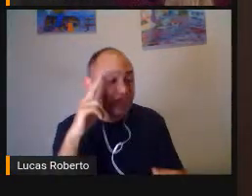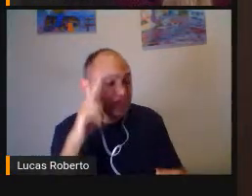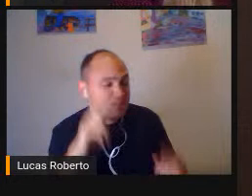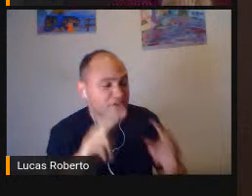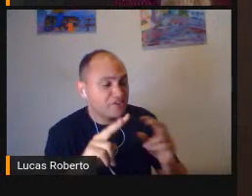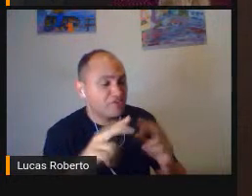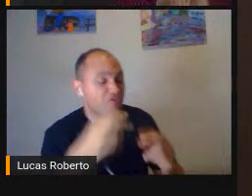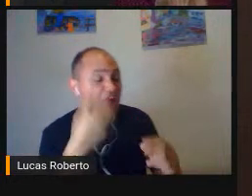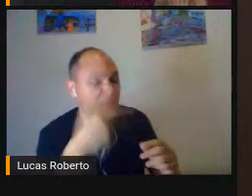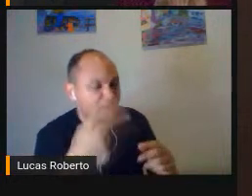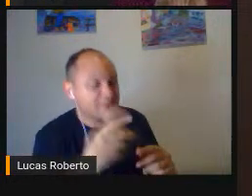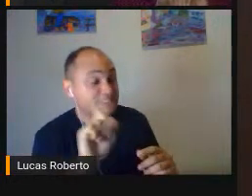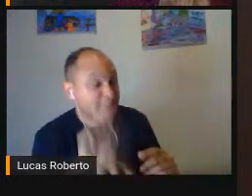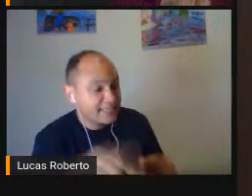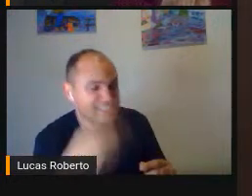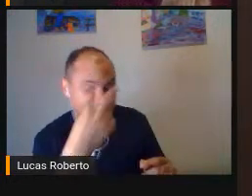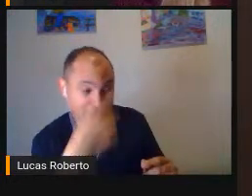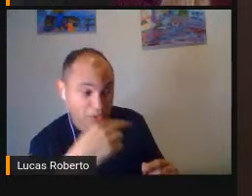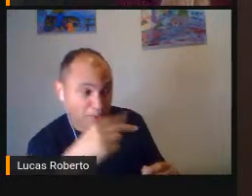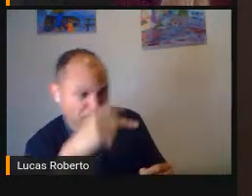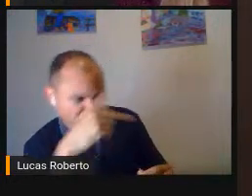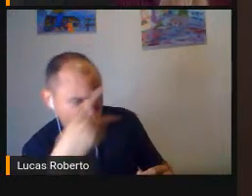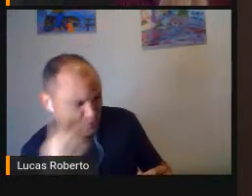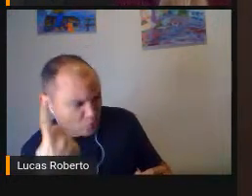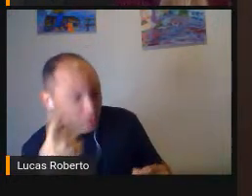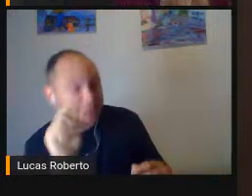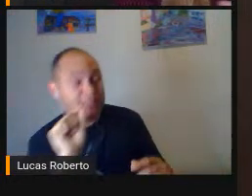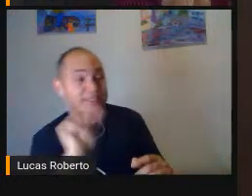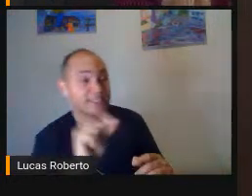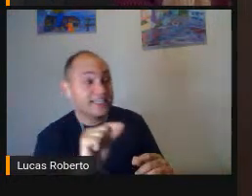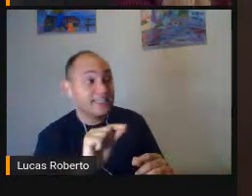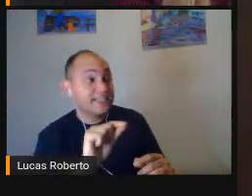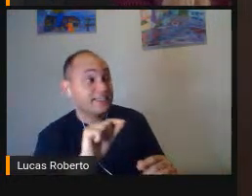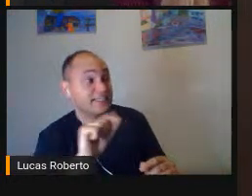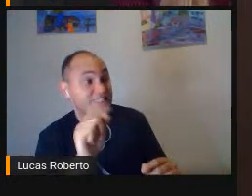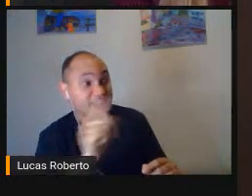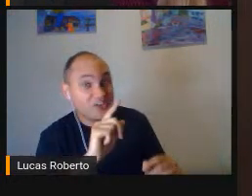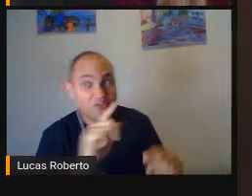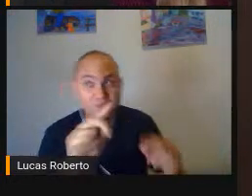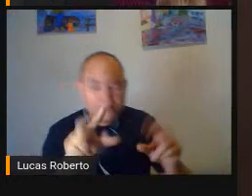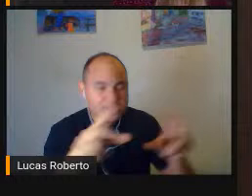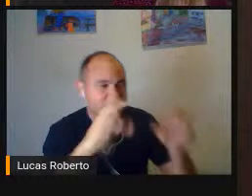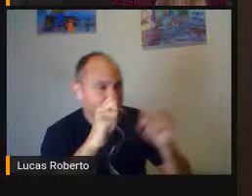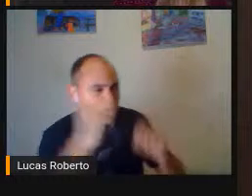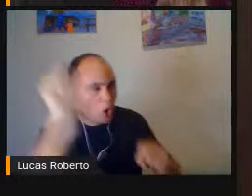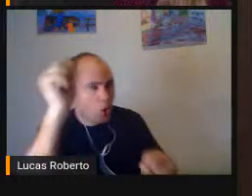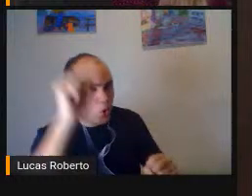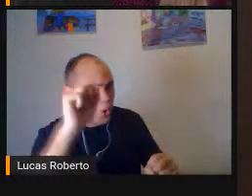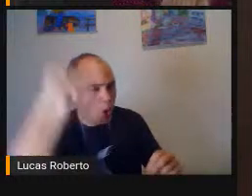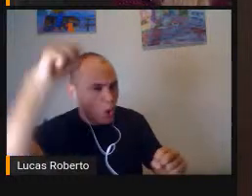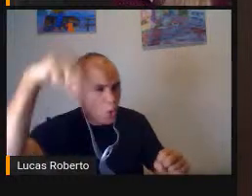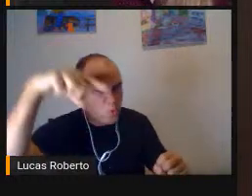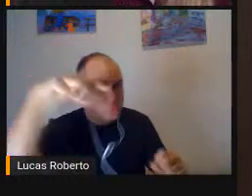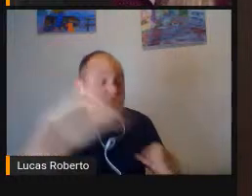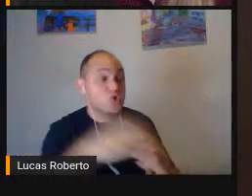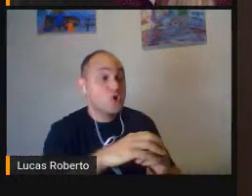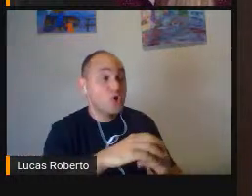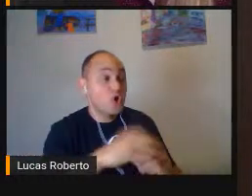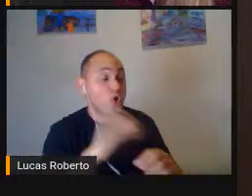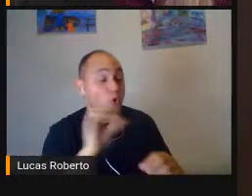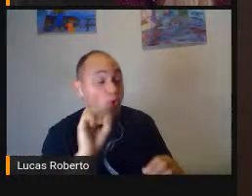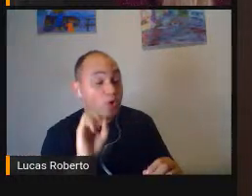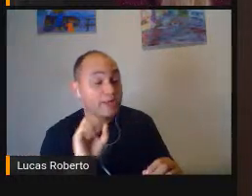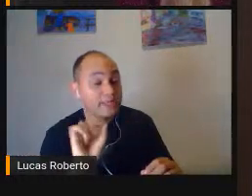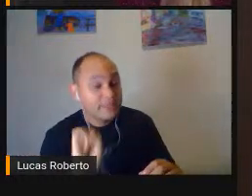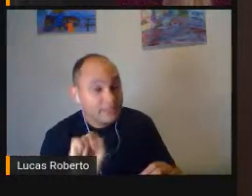visão E que precisa Aprender por meio Do sistema Braille E de outros meios De comunicação Que não estejam Relacionados ao uso Da